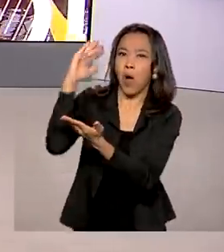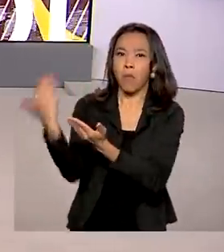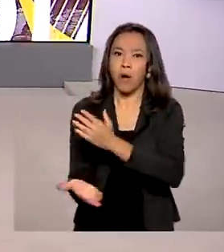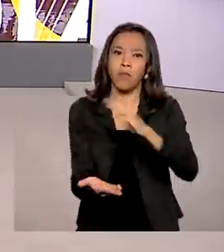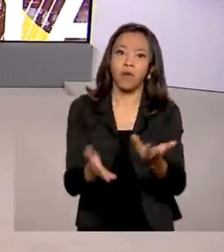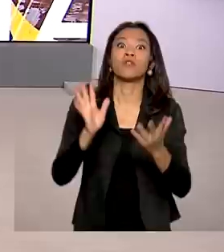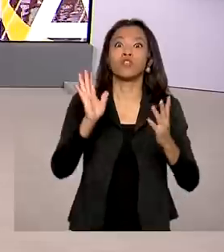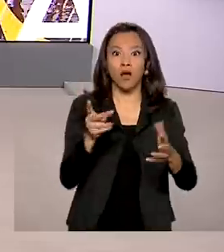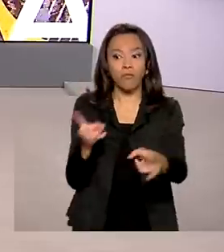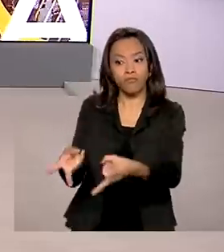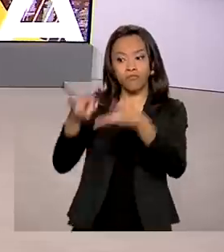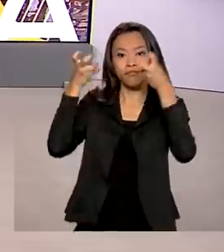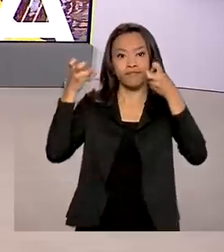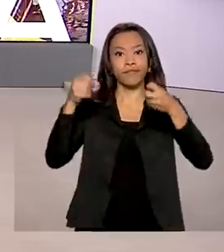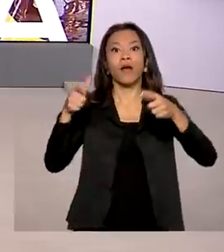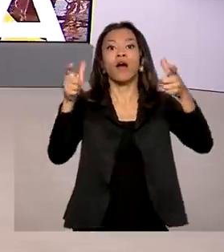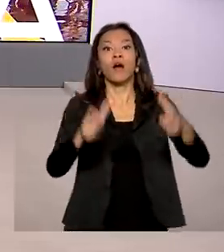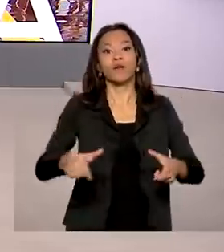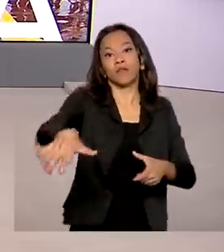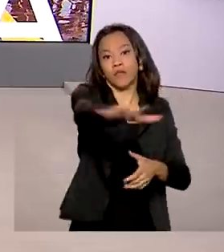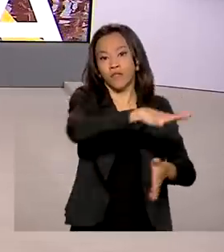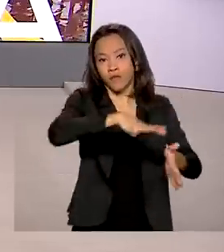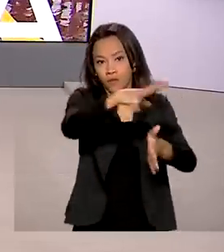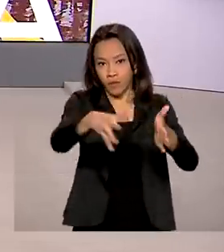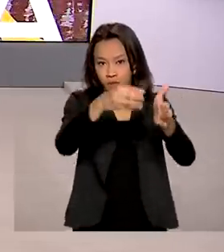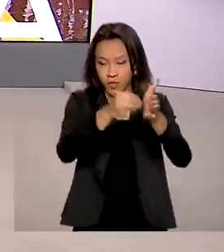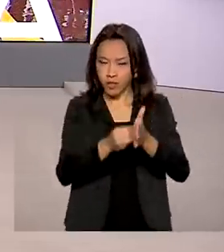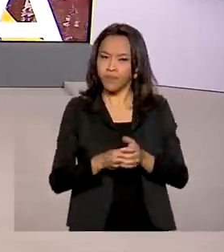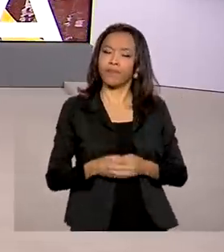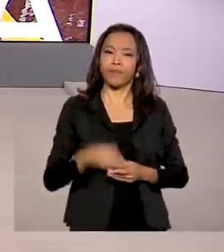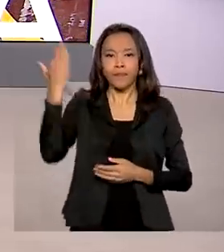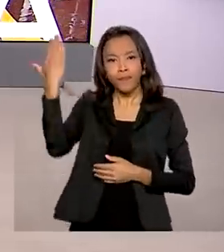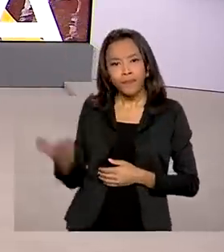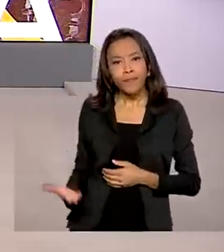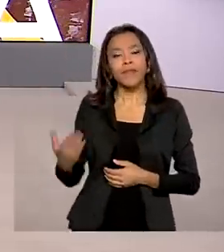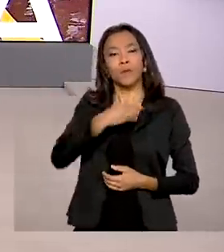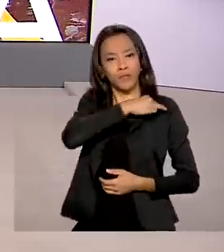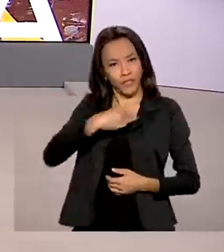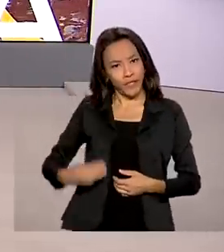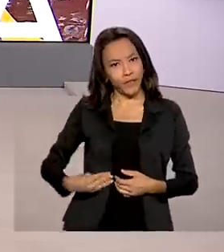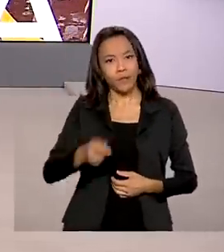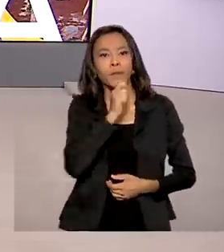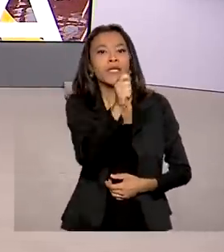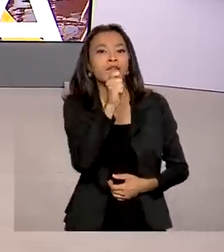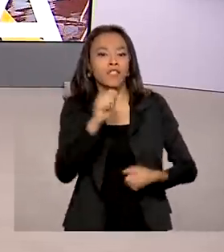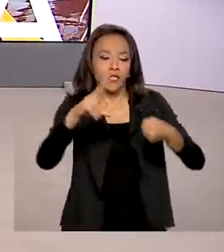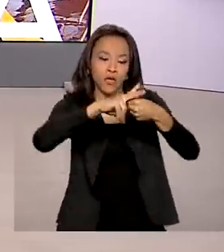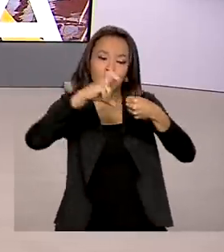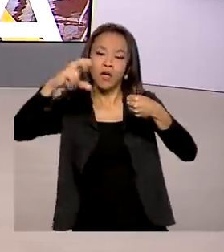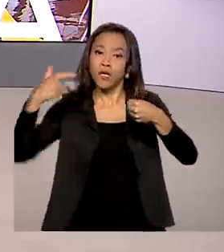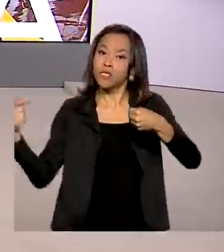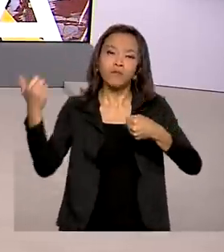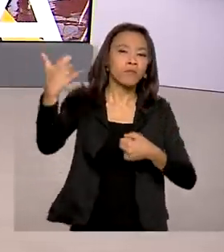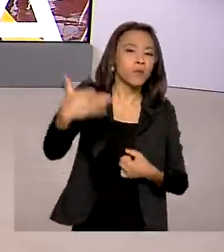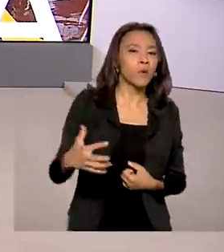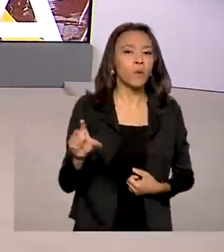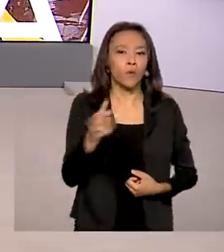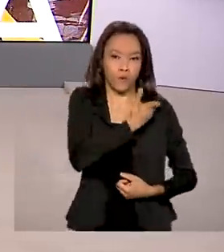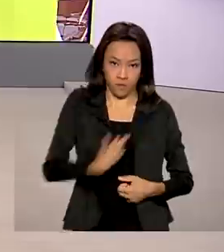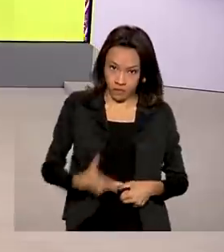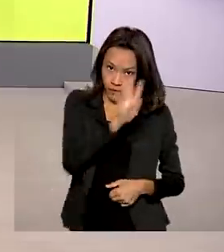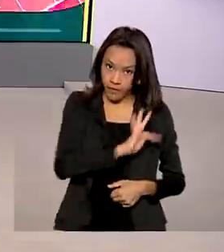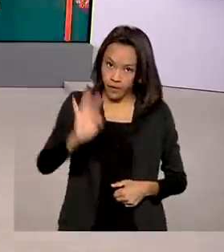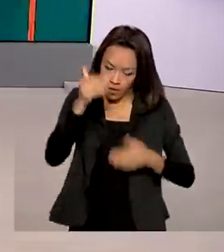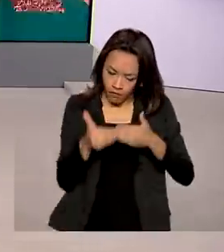Em entrevista ao programa de rádio A Voz do Brasil, o ministro da Justiça e Segurança Pública afirmou que o governo federal vai